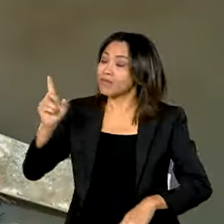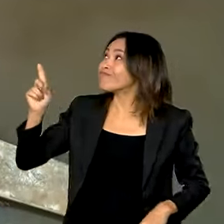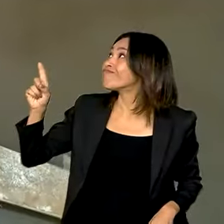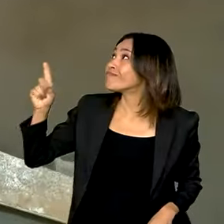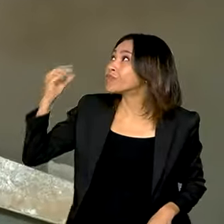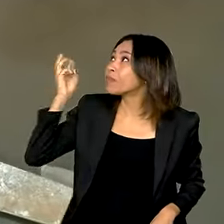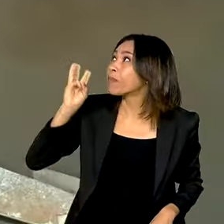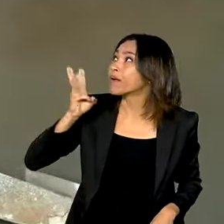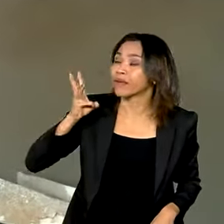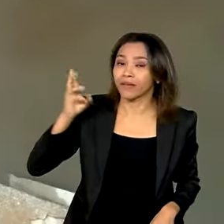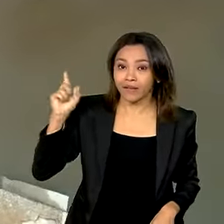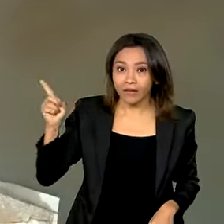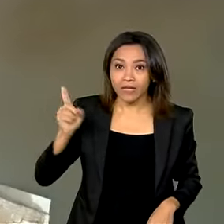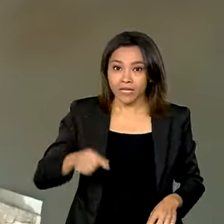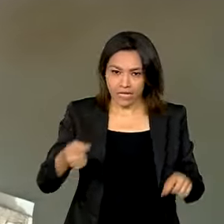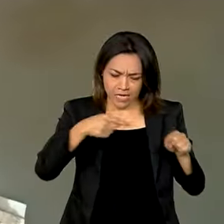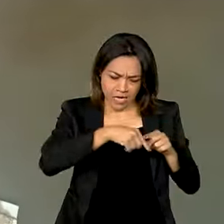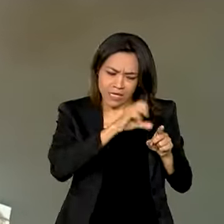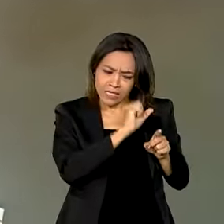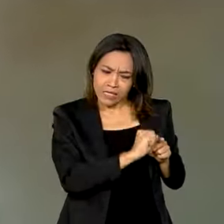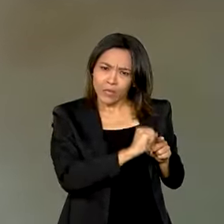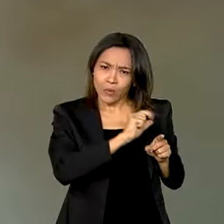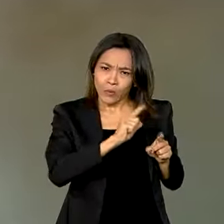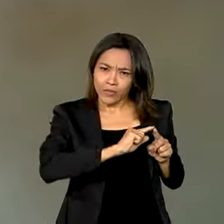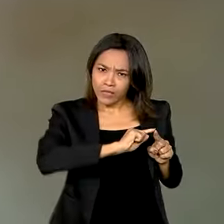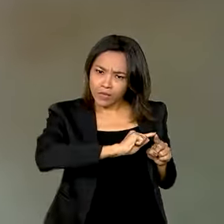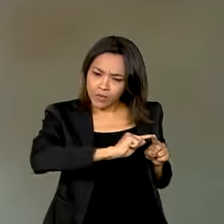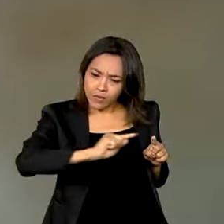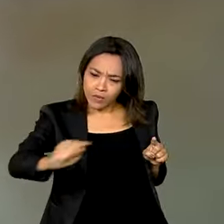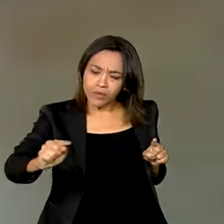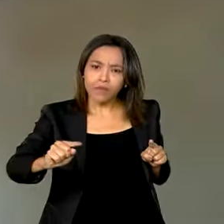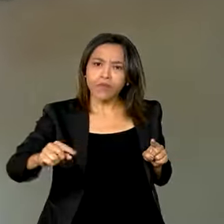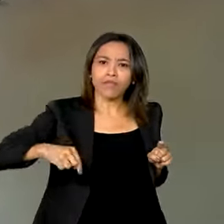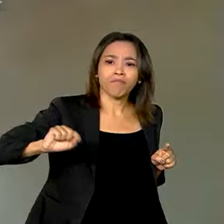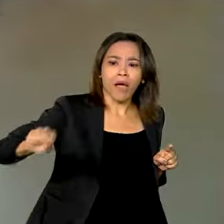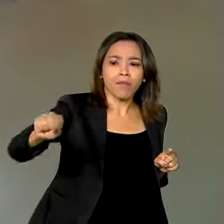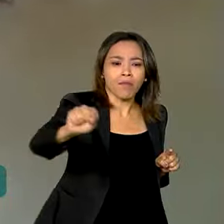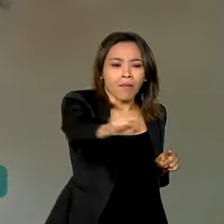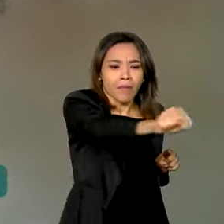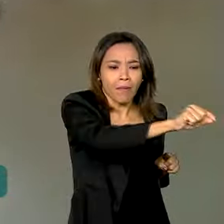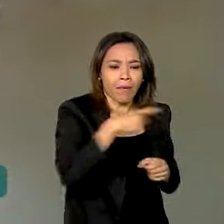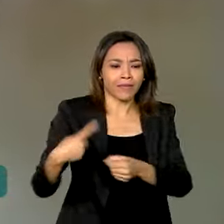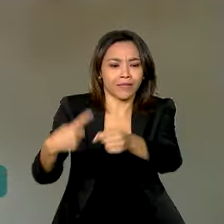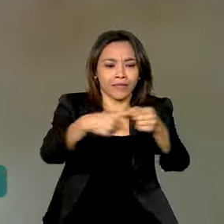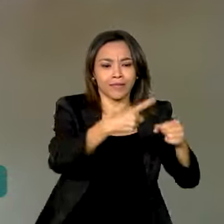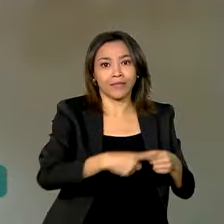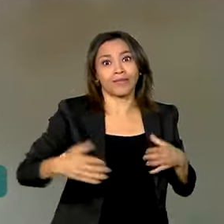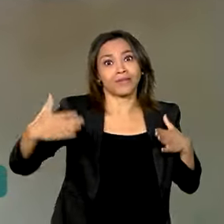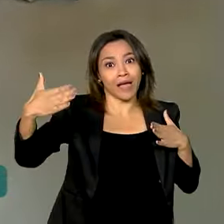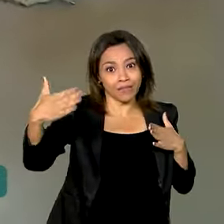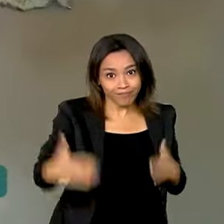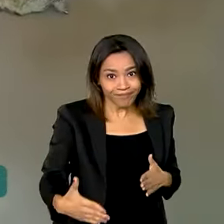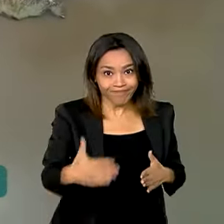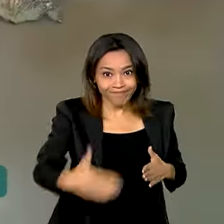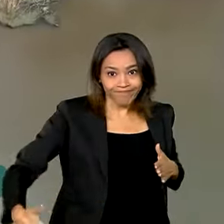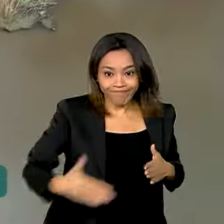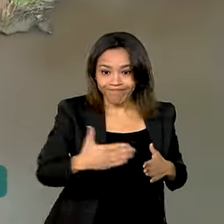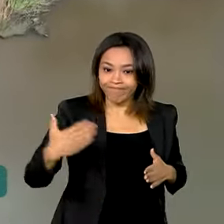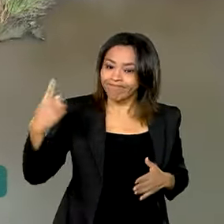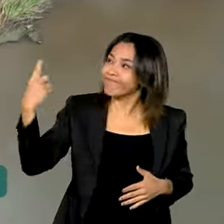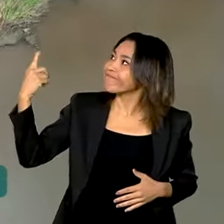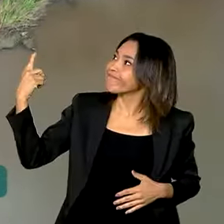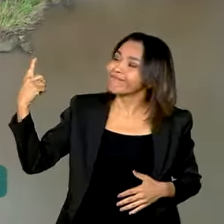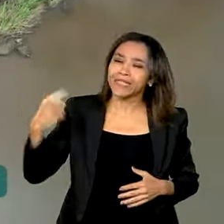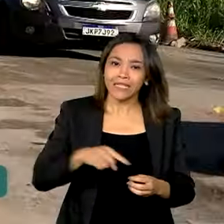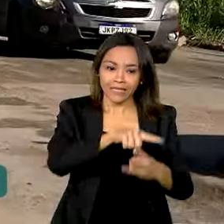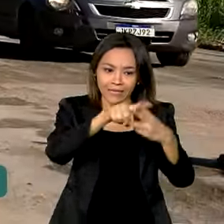interior à capital São Luís estão interditadas por causa da erosão. As BRs 222, 316 e